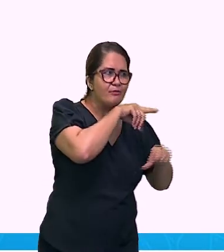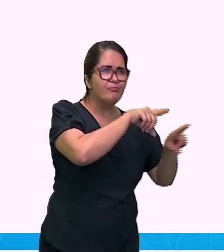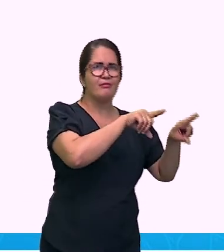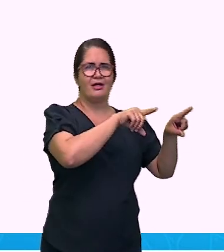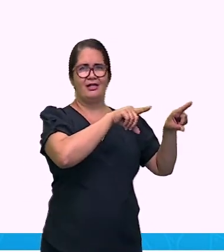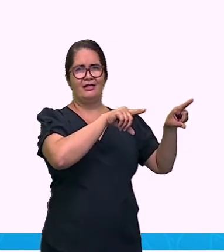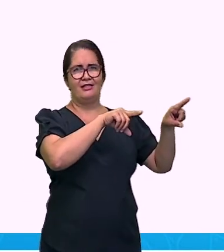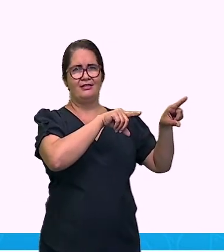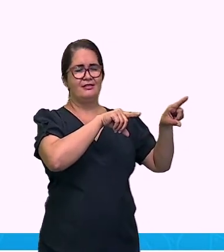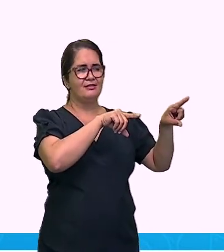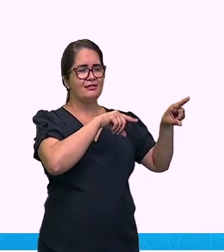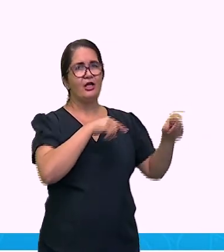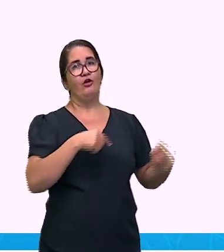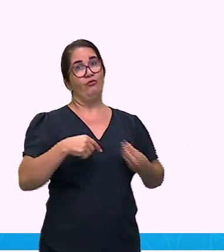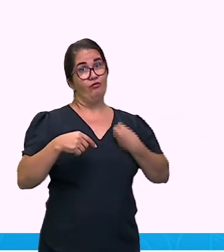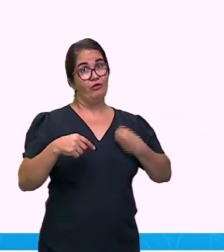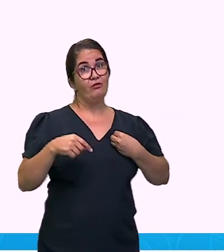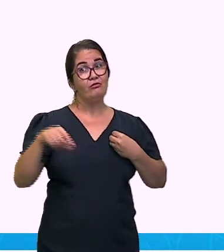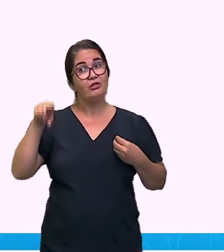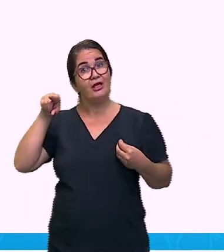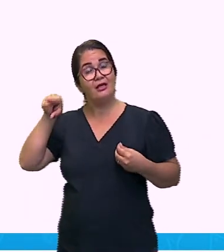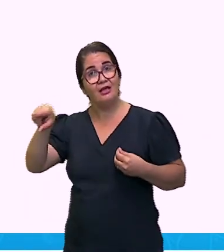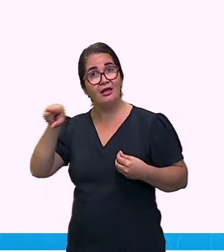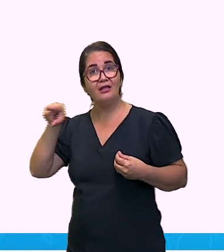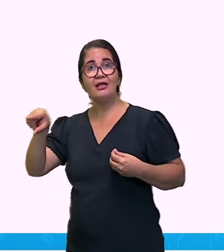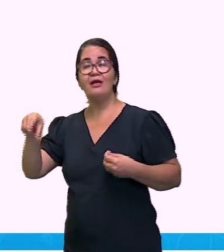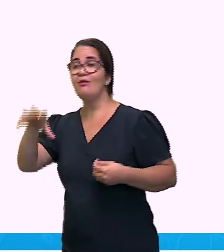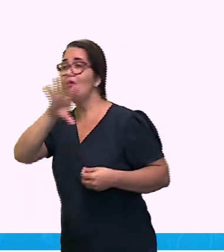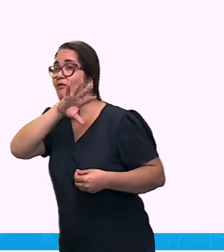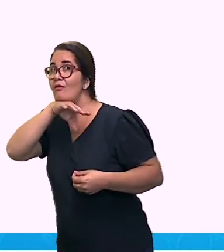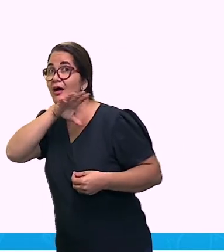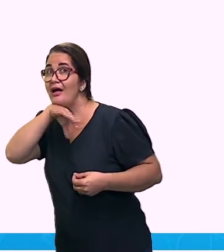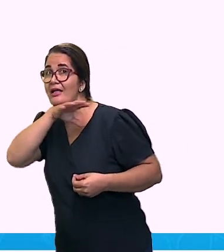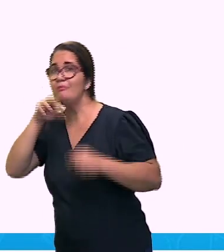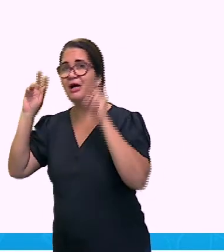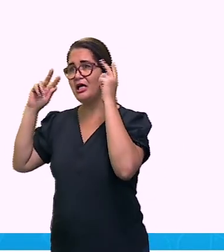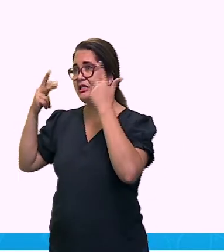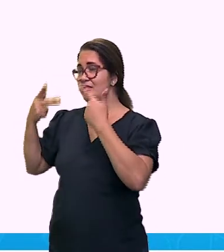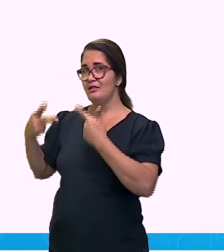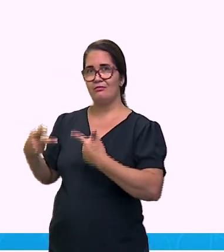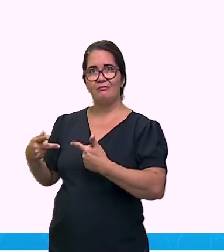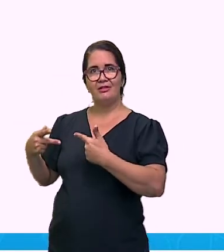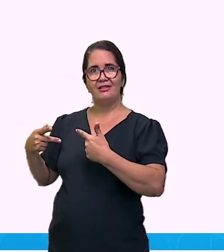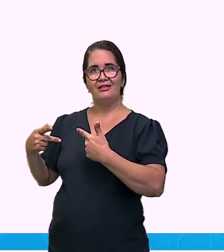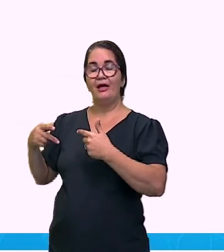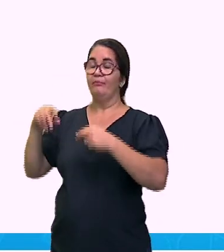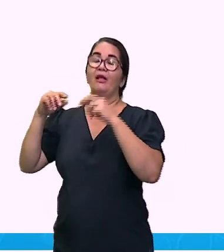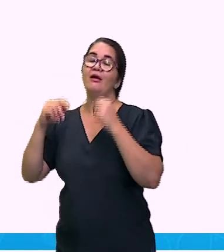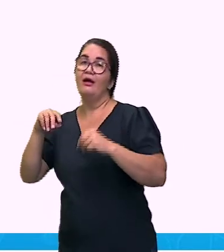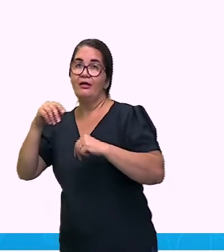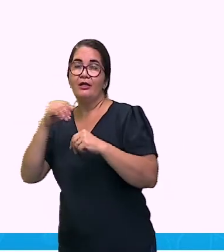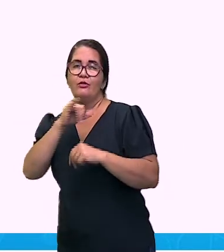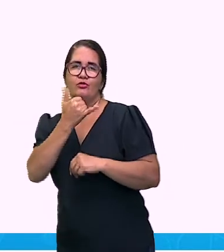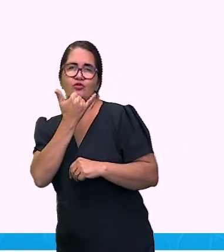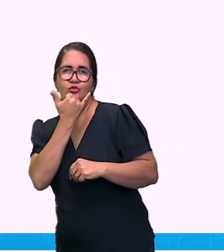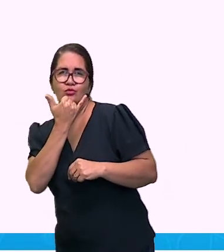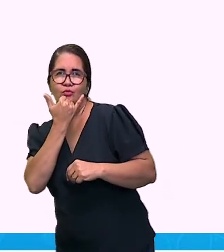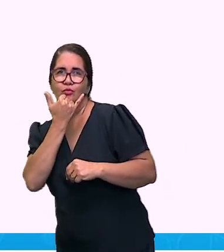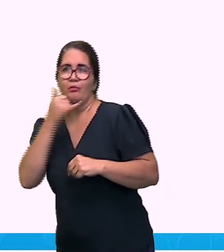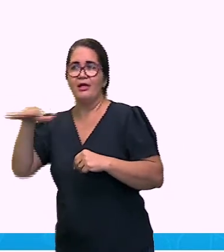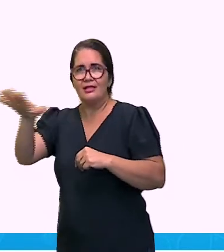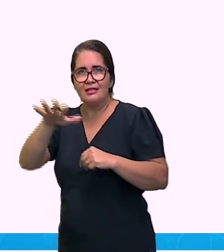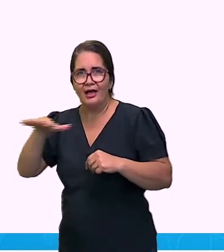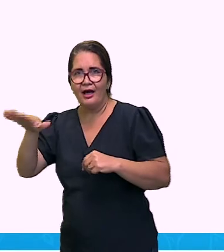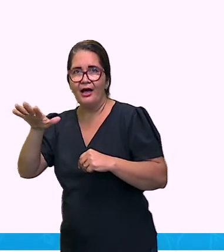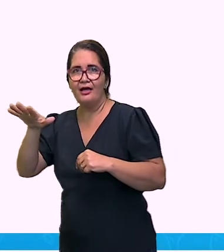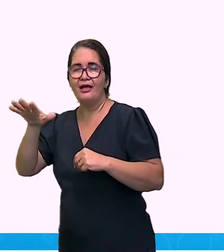todos os ecossistemas. Então, são todos os espaços funcionando,